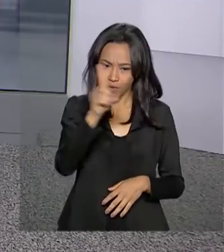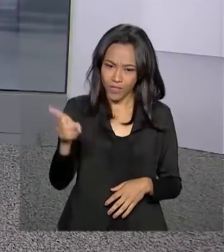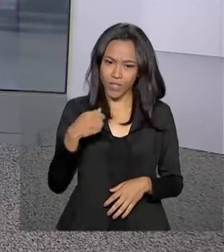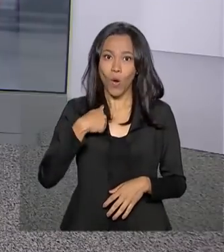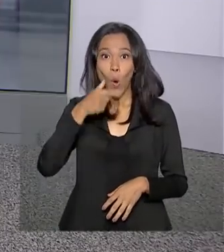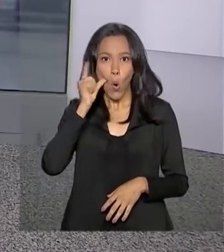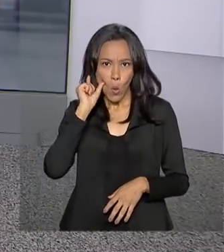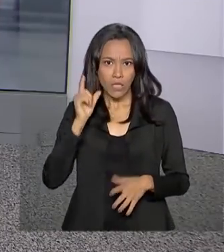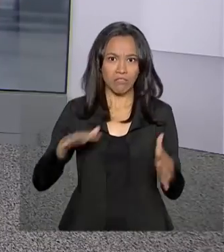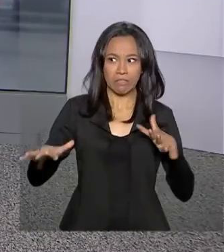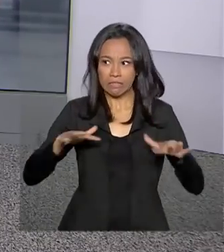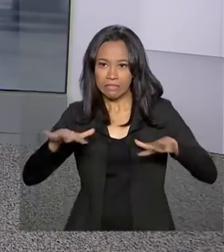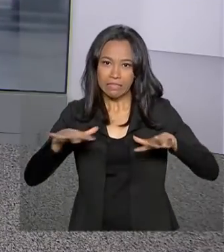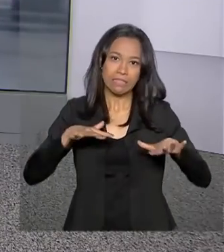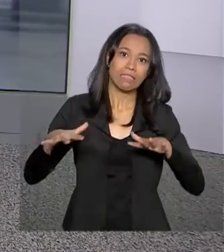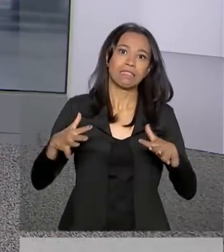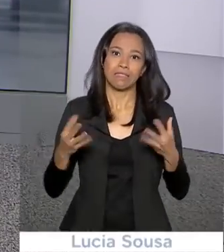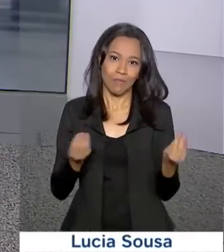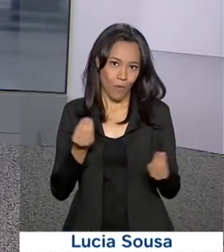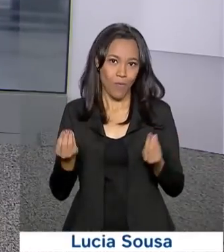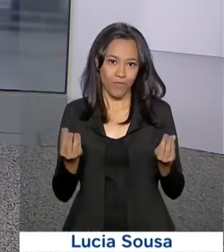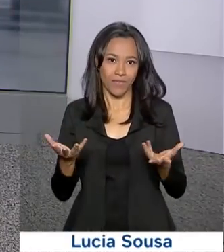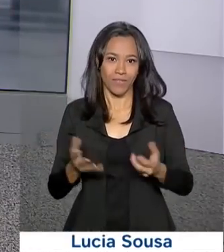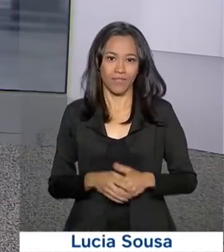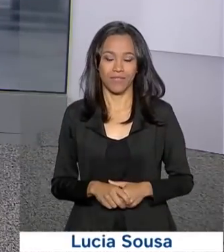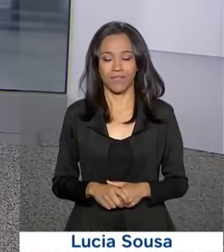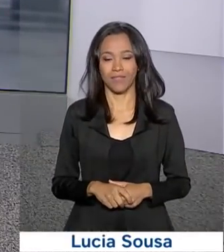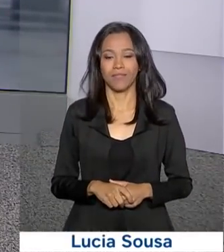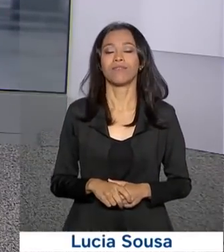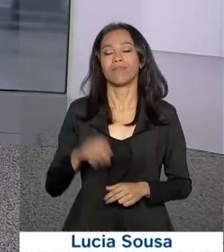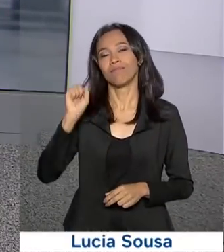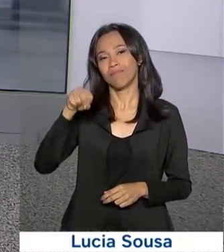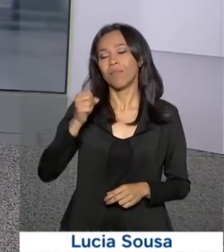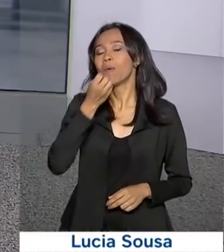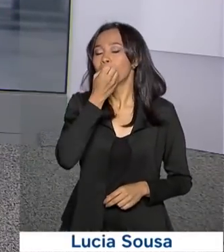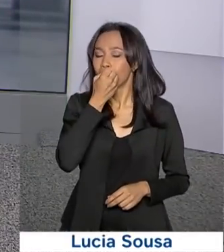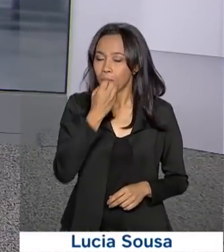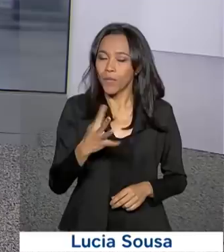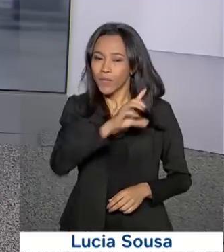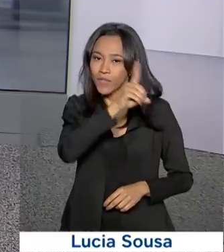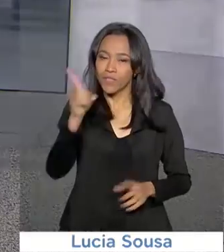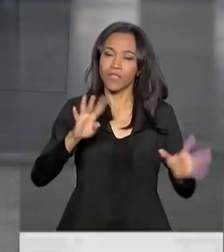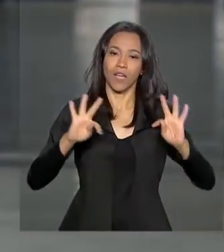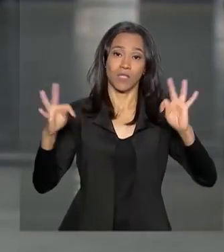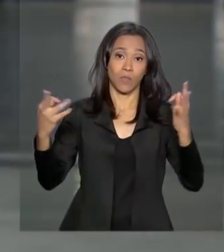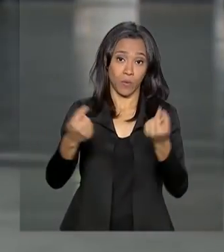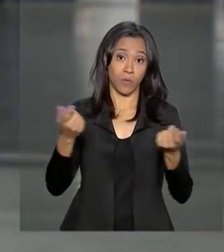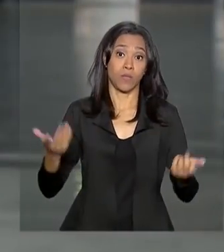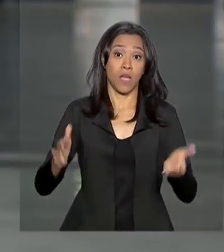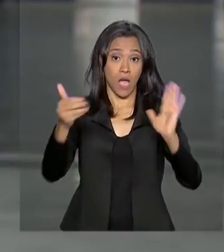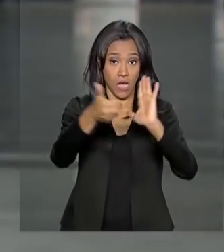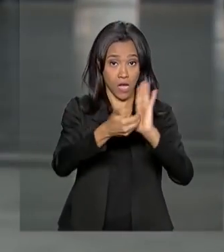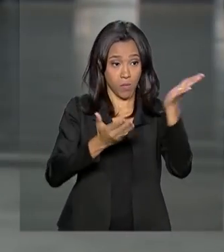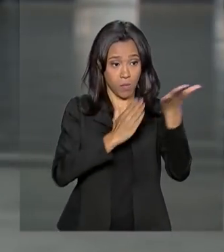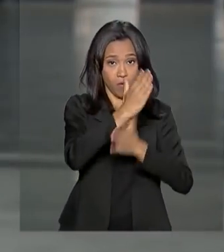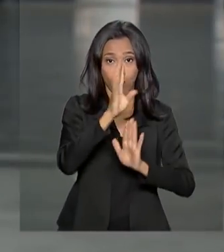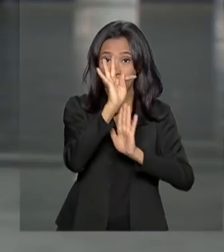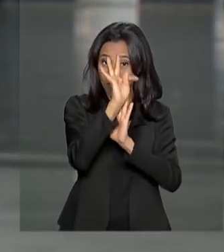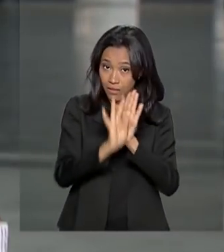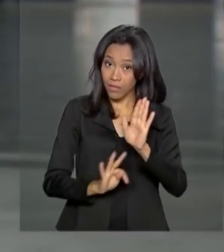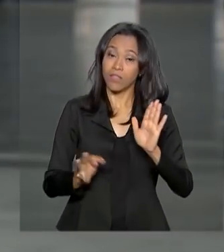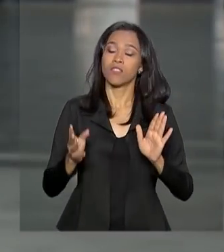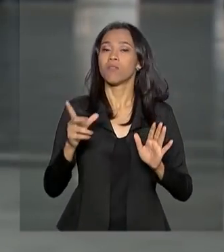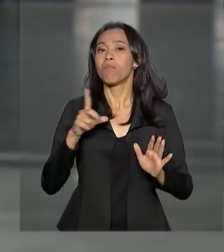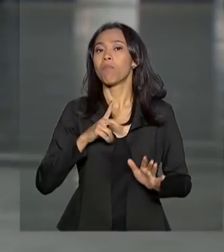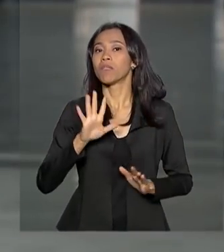um dia bem movimentado, cheio de idas e vindas, né? Isso mesmo, bom dia a você e a todos. Olha, a Câmara aprovou o texto base, mas ainda tem